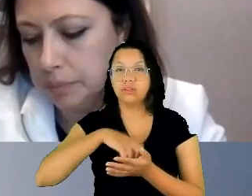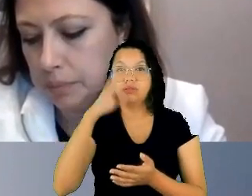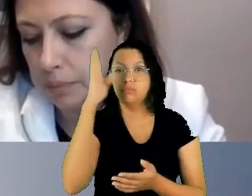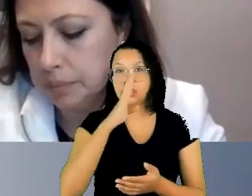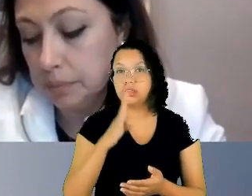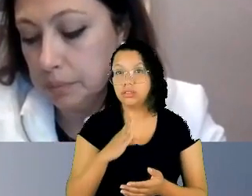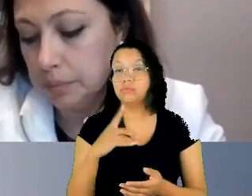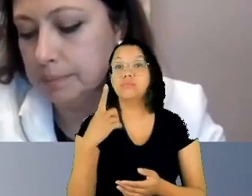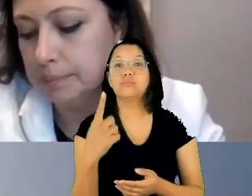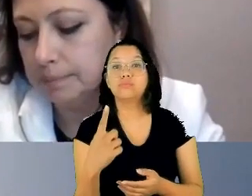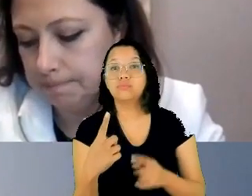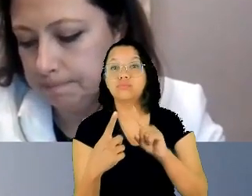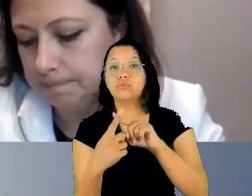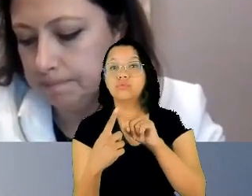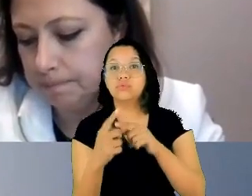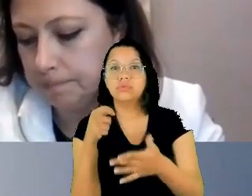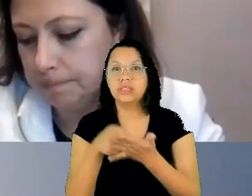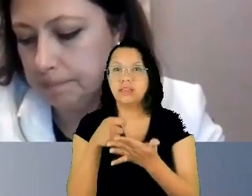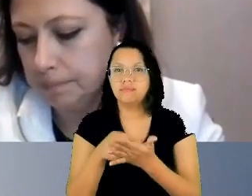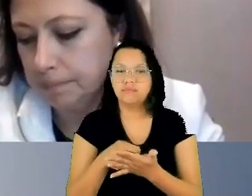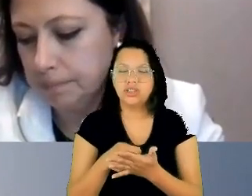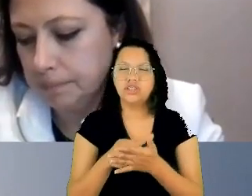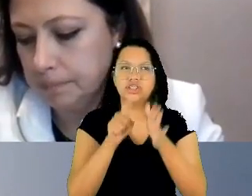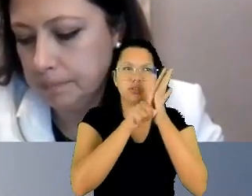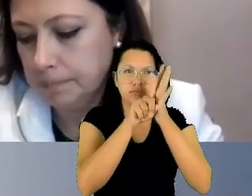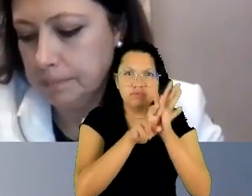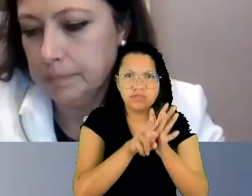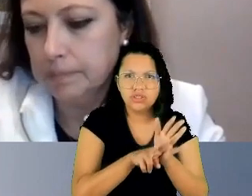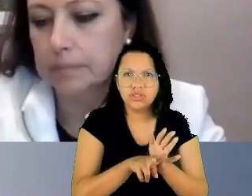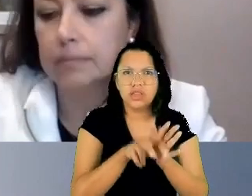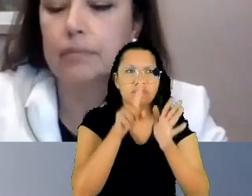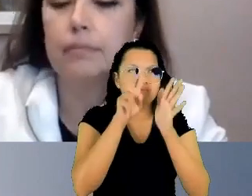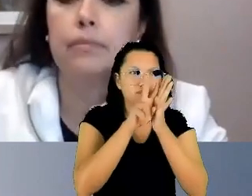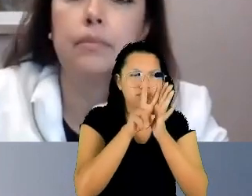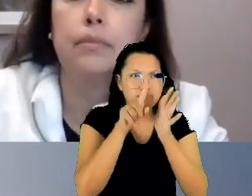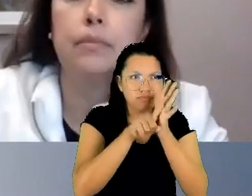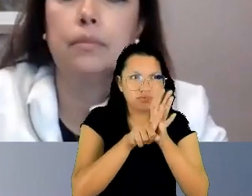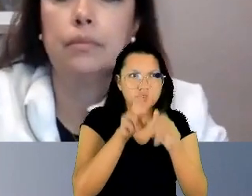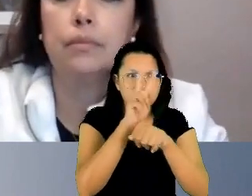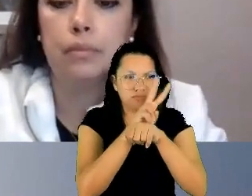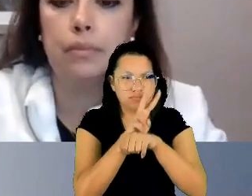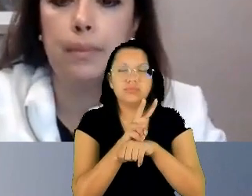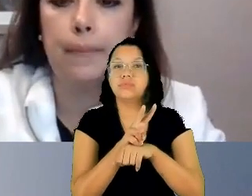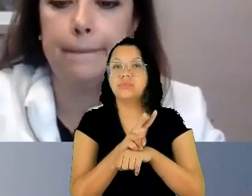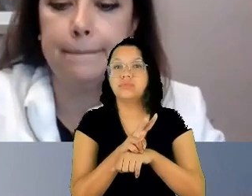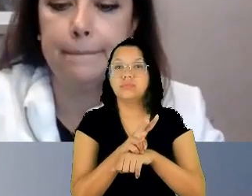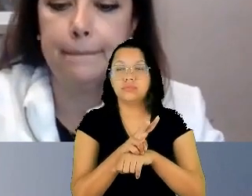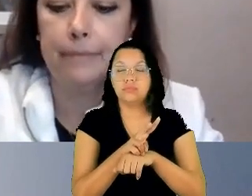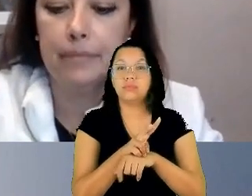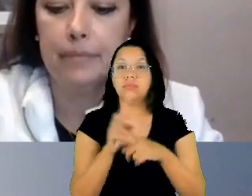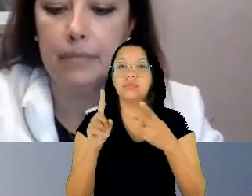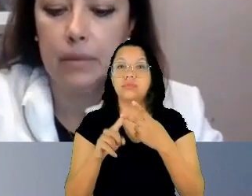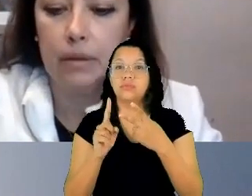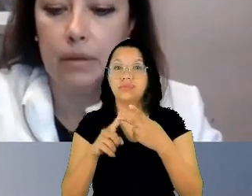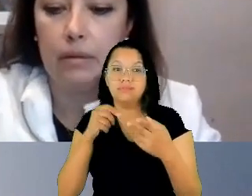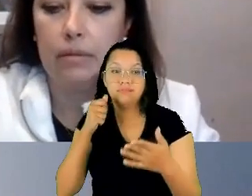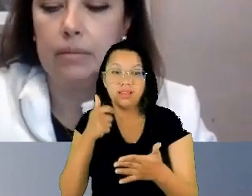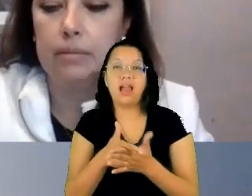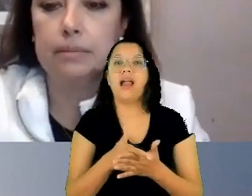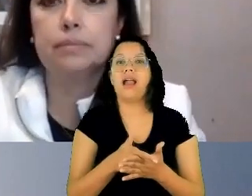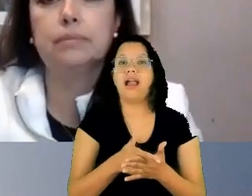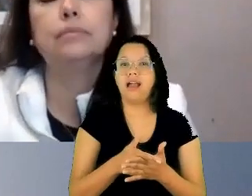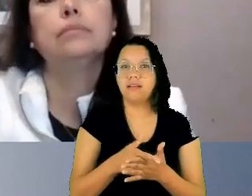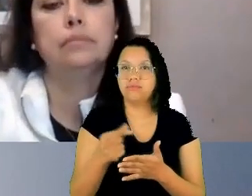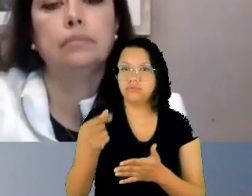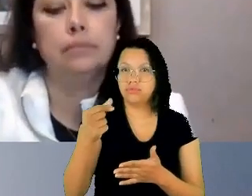processar o caso, dois, ao dever de pagar uma indenização pecuniária à Maré da Penha, mas também condena o Brasil